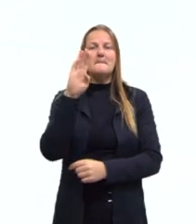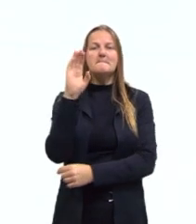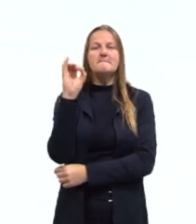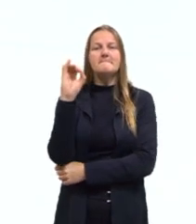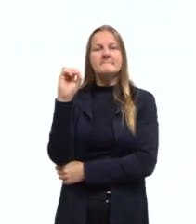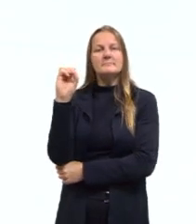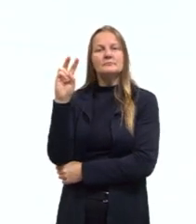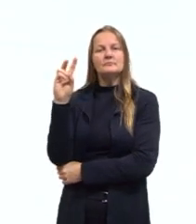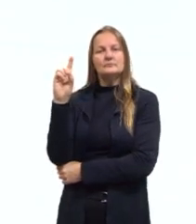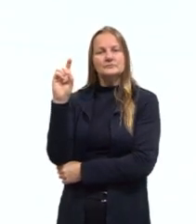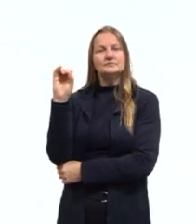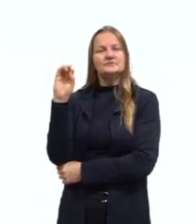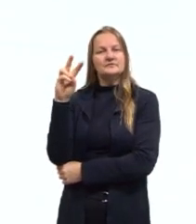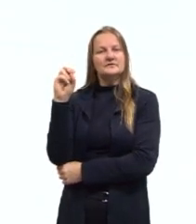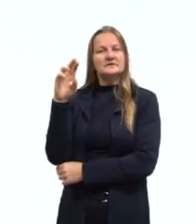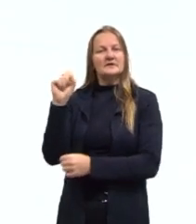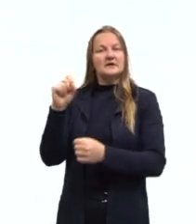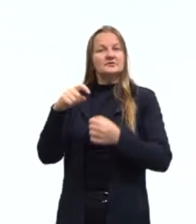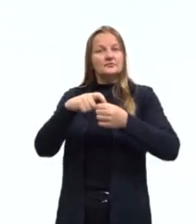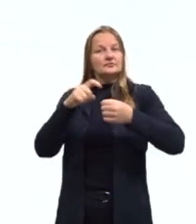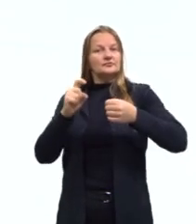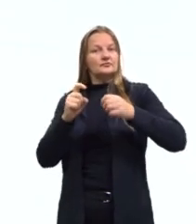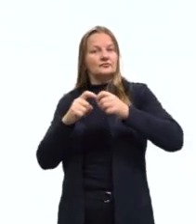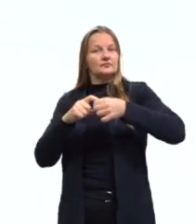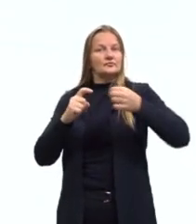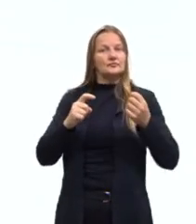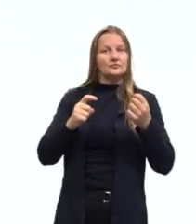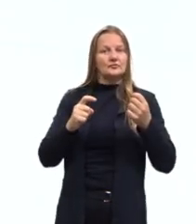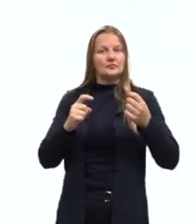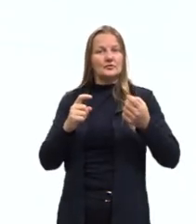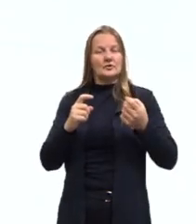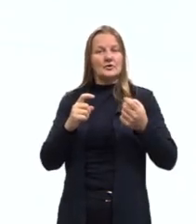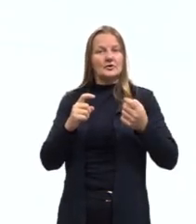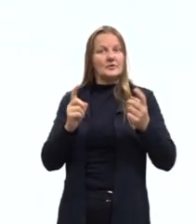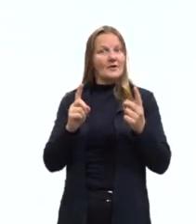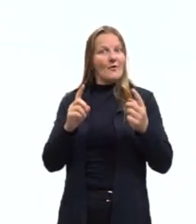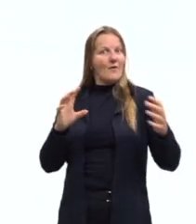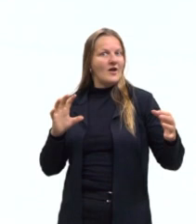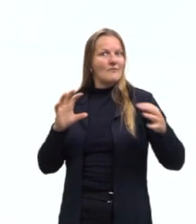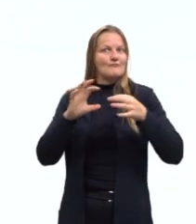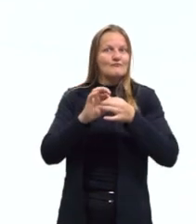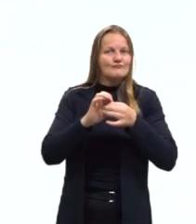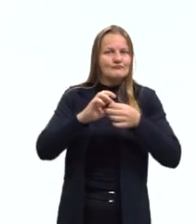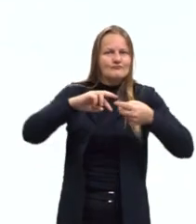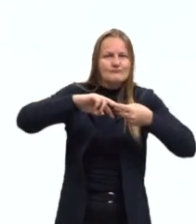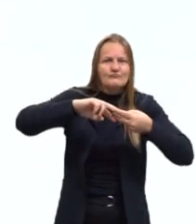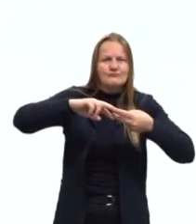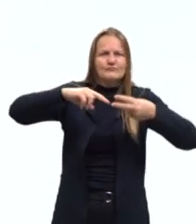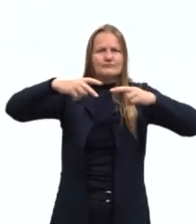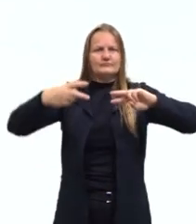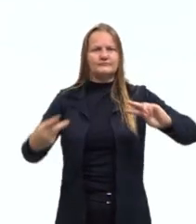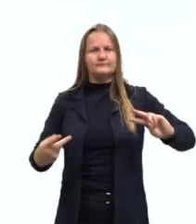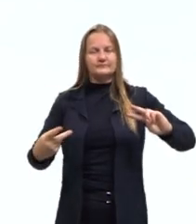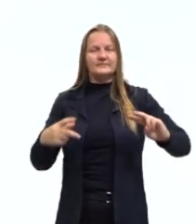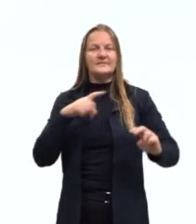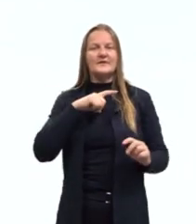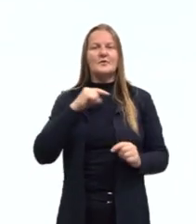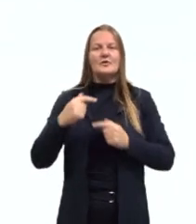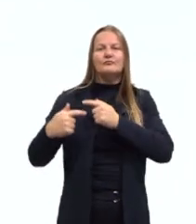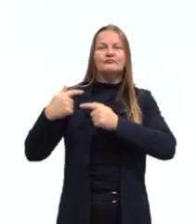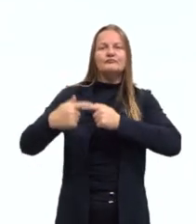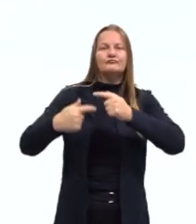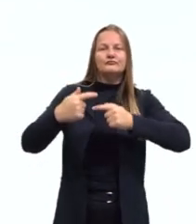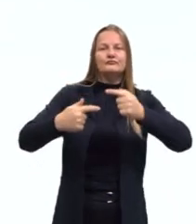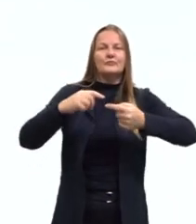elas são interdependentes. Uma vai gerar a outra. A diversidade genética, ela gera a